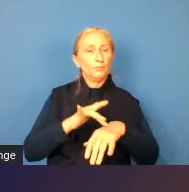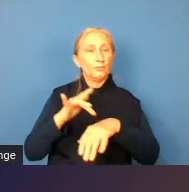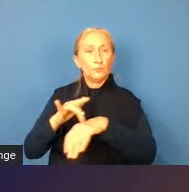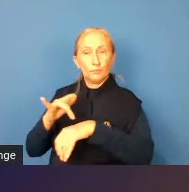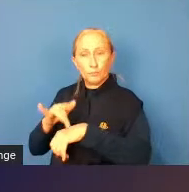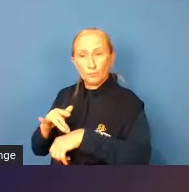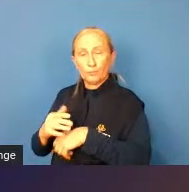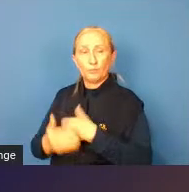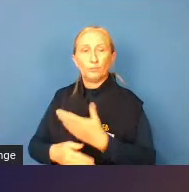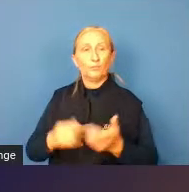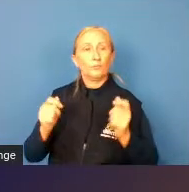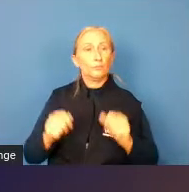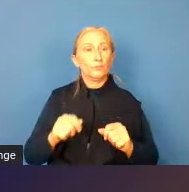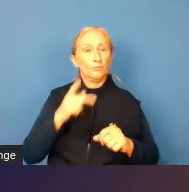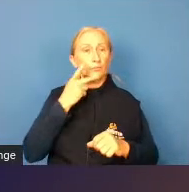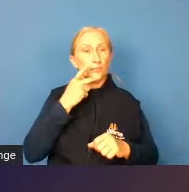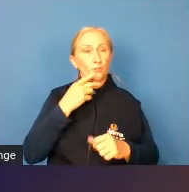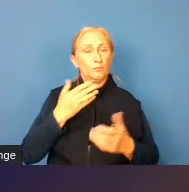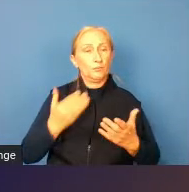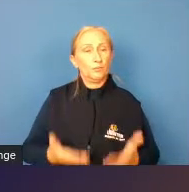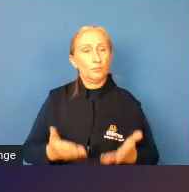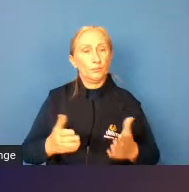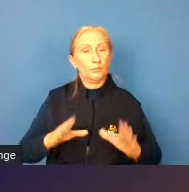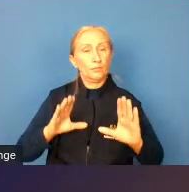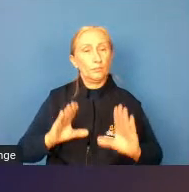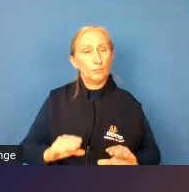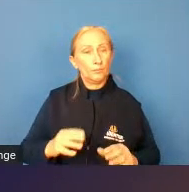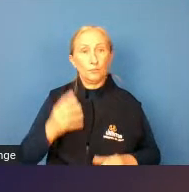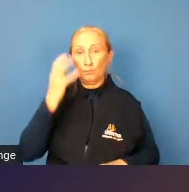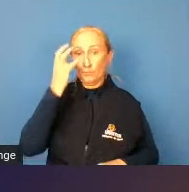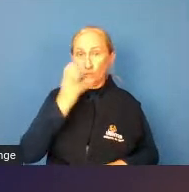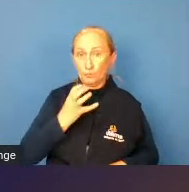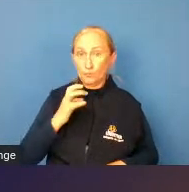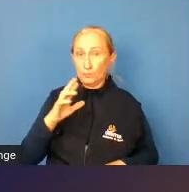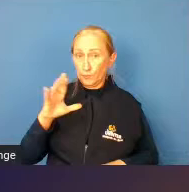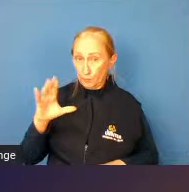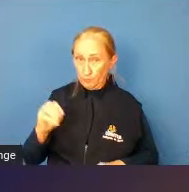e ele pode ser considerado leve moderado ou severo